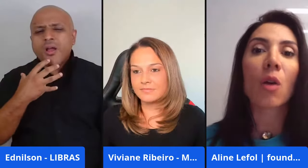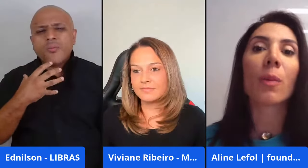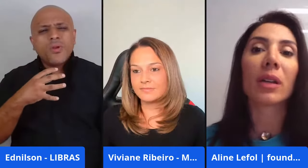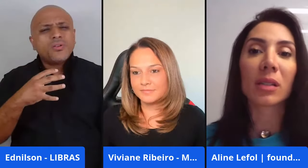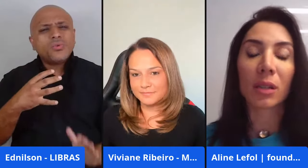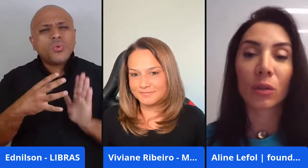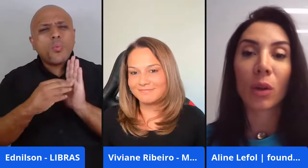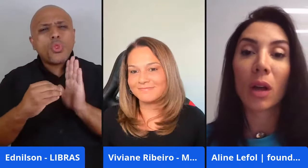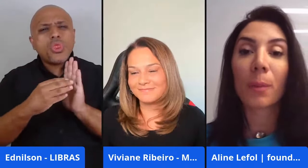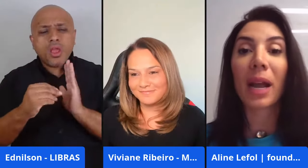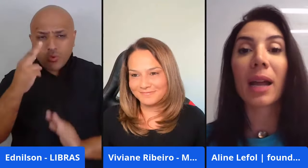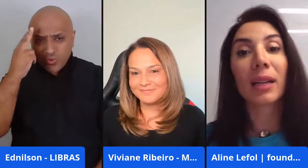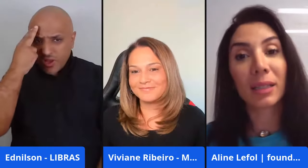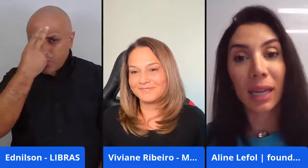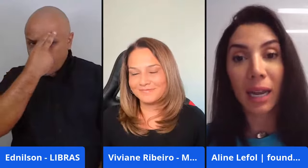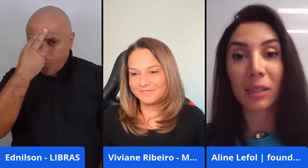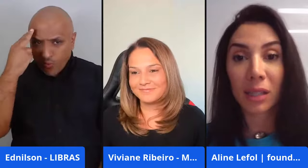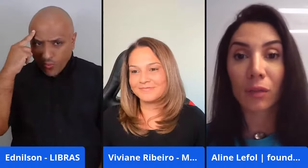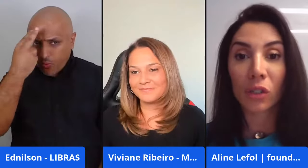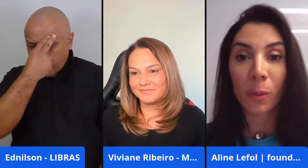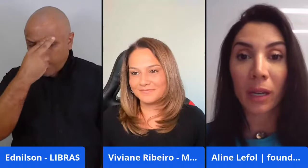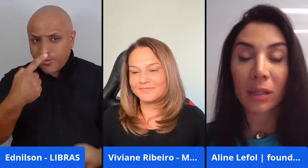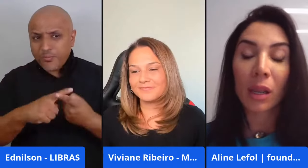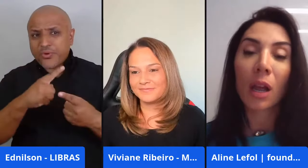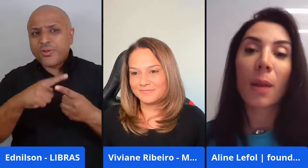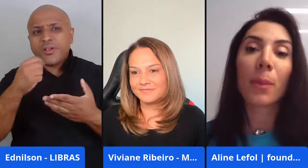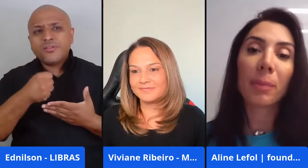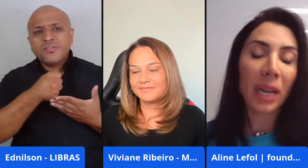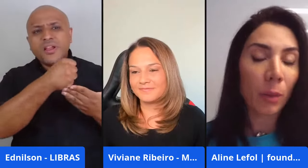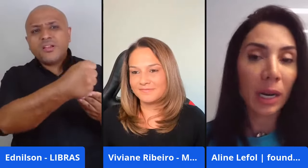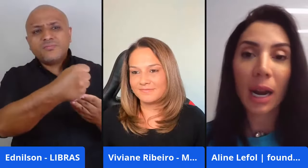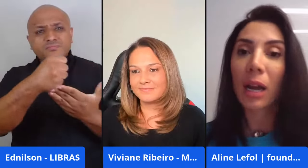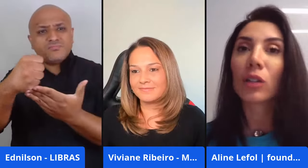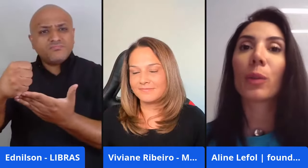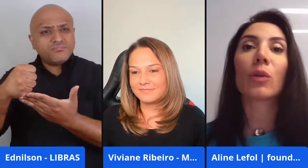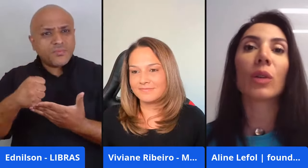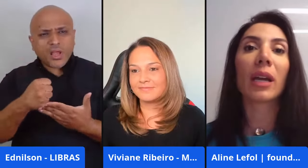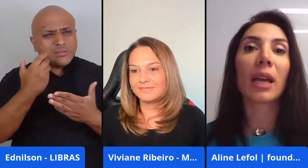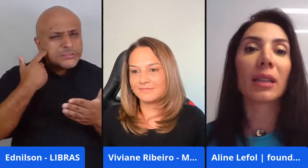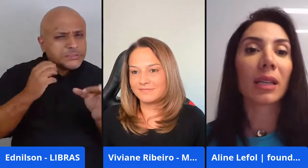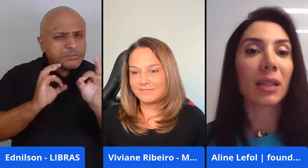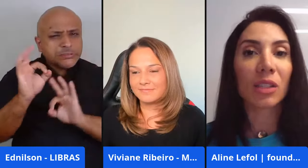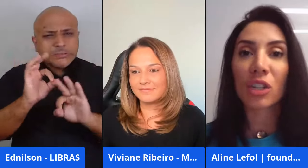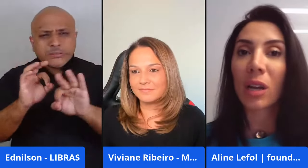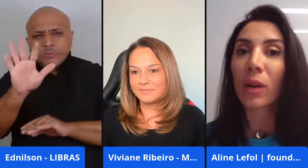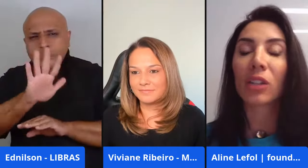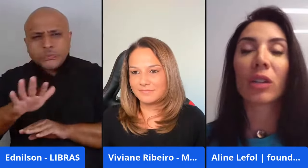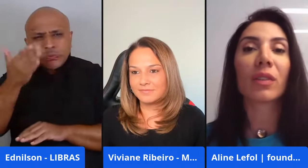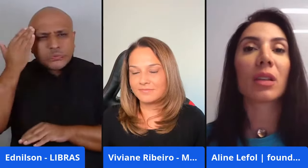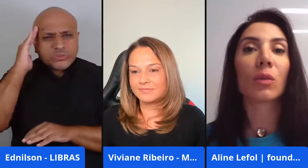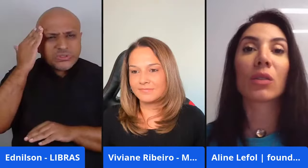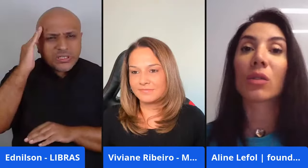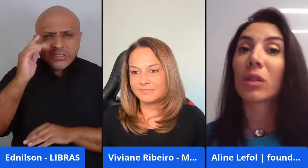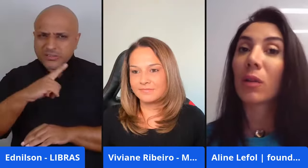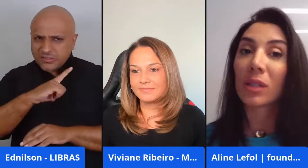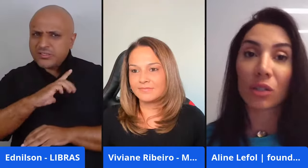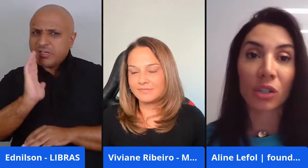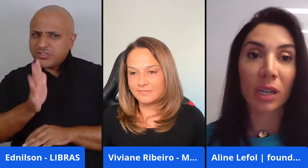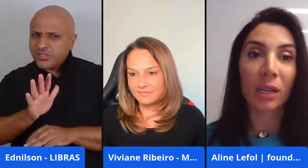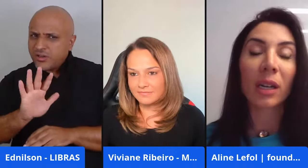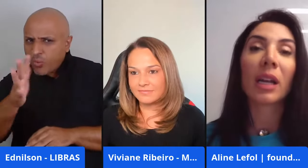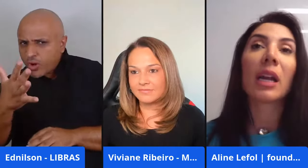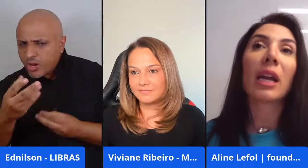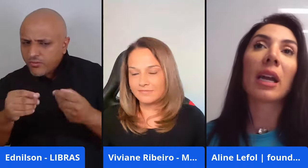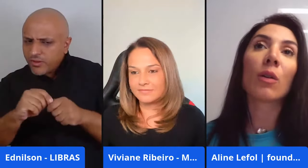existe algo parecido para entrega de serviços pets? Matei o mercado, procurei entender se tinha alguém já fazendo isso, não